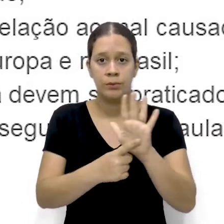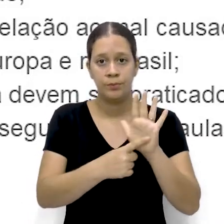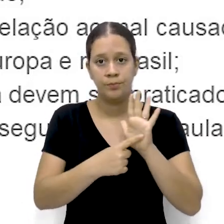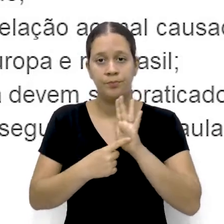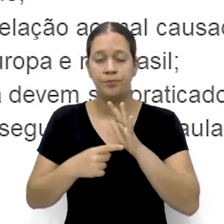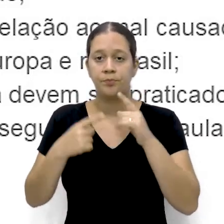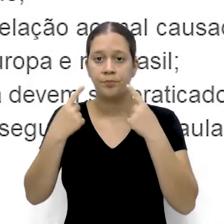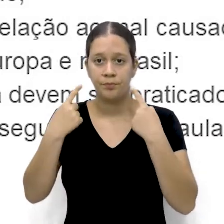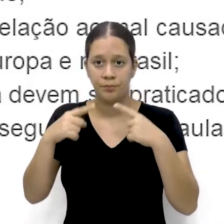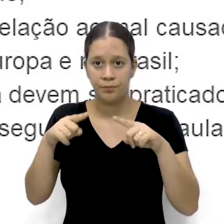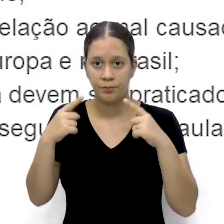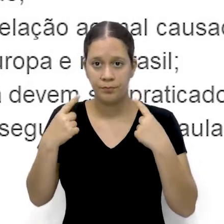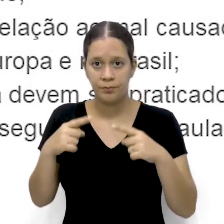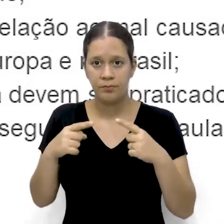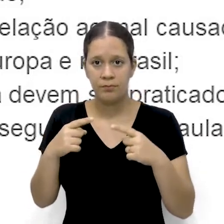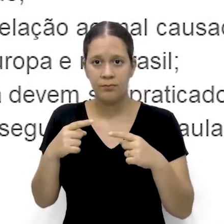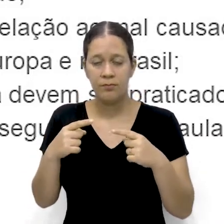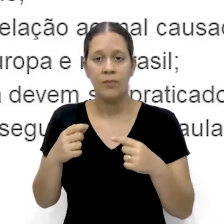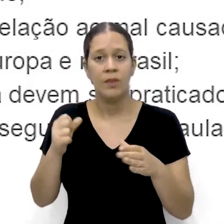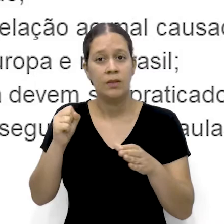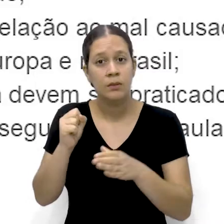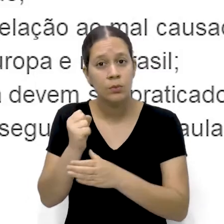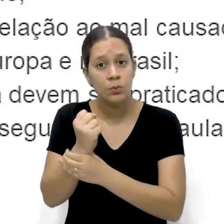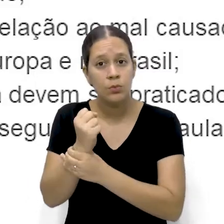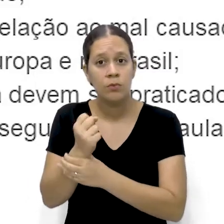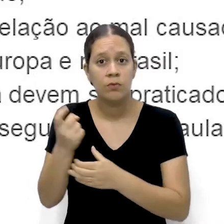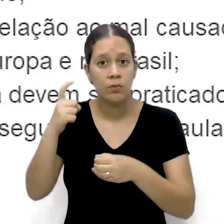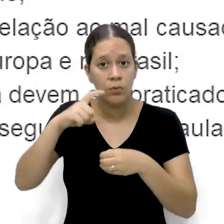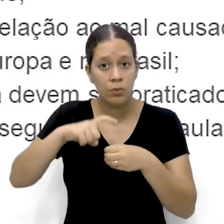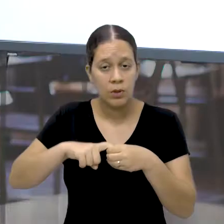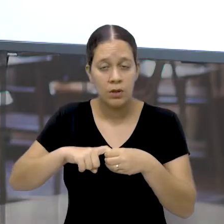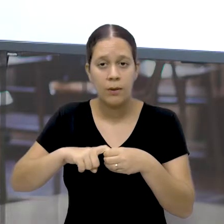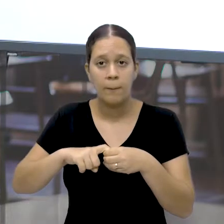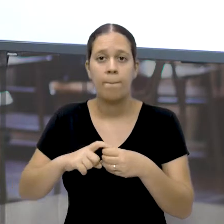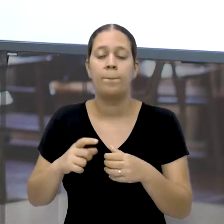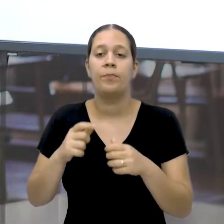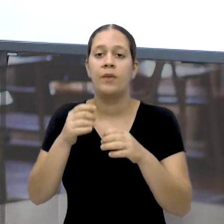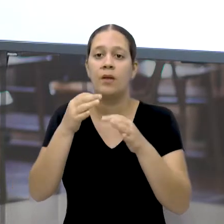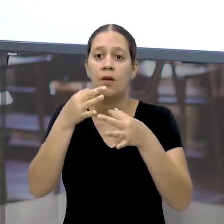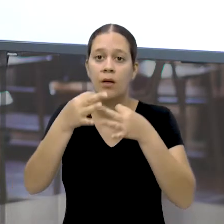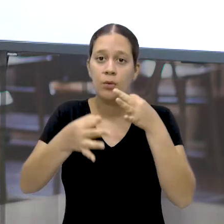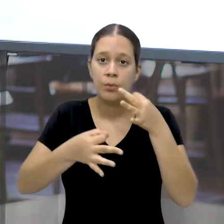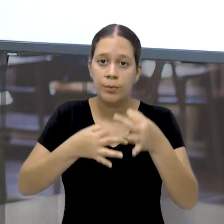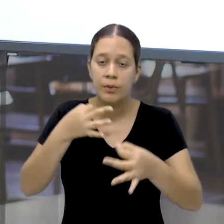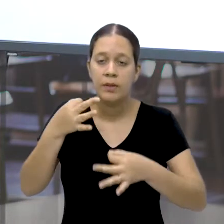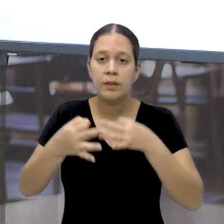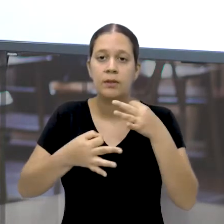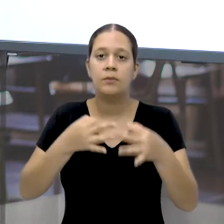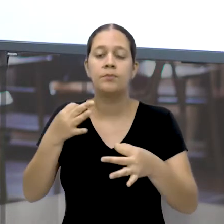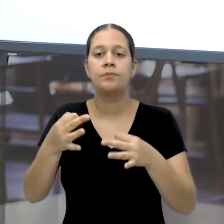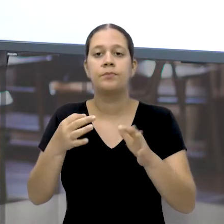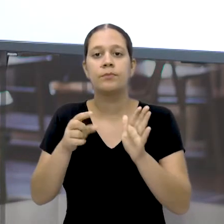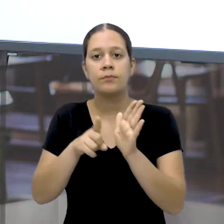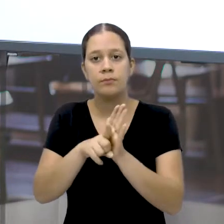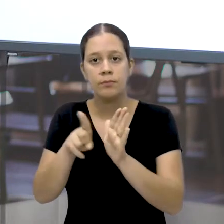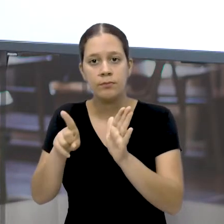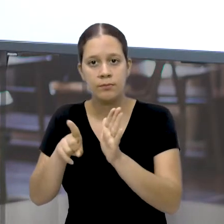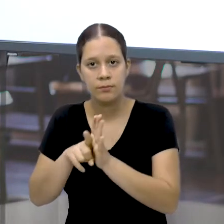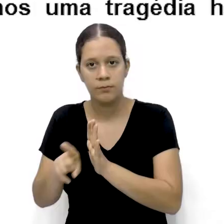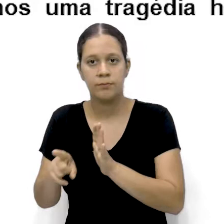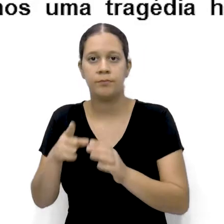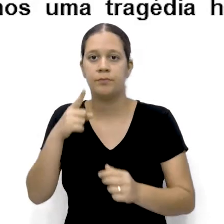Direta É seguro Voltar às aulas? Argumenta Com perguntas Sobre riscos De